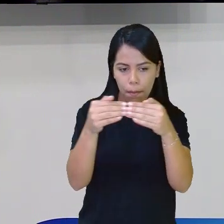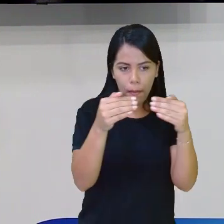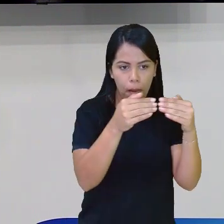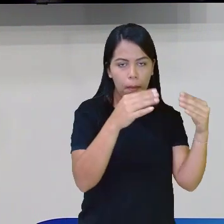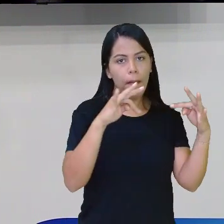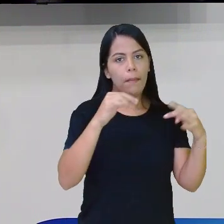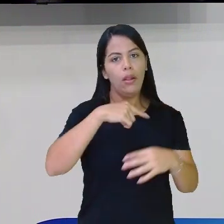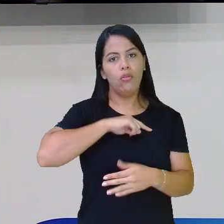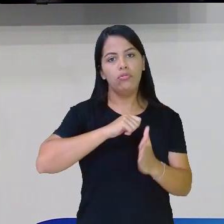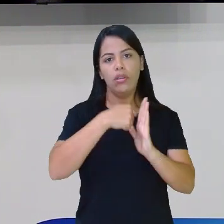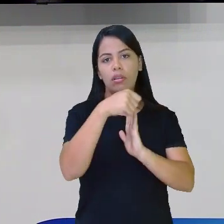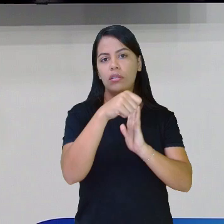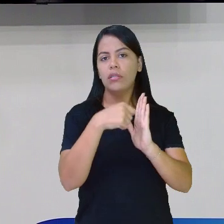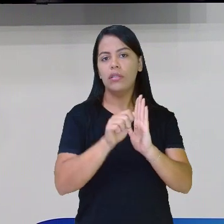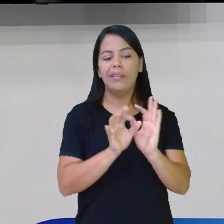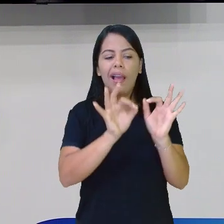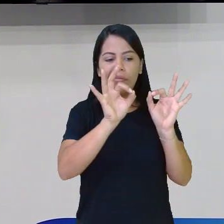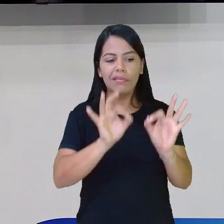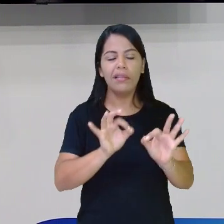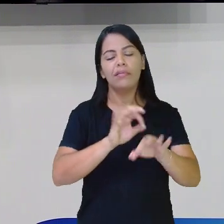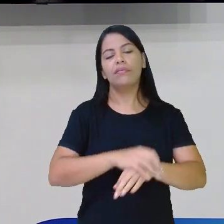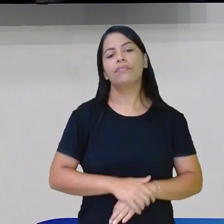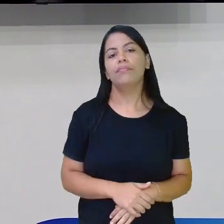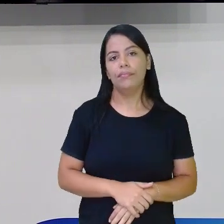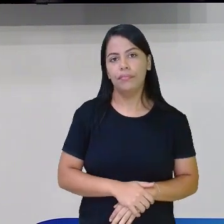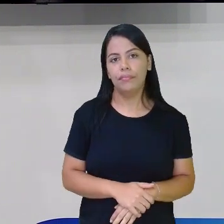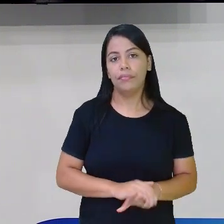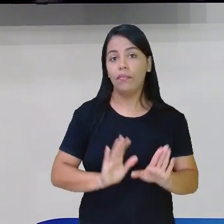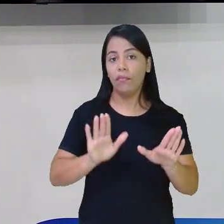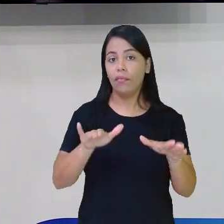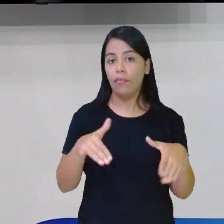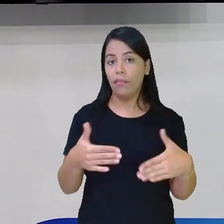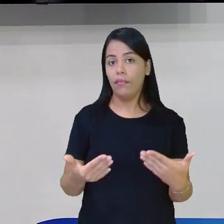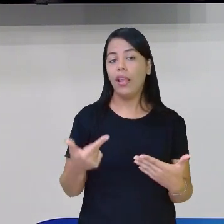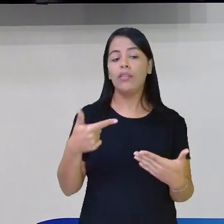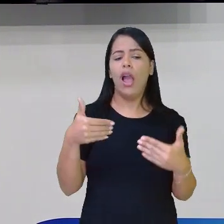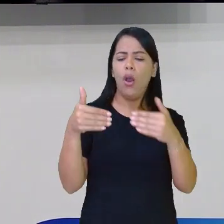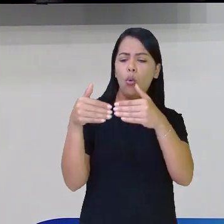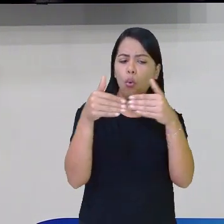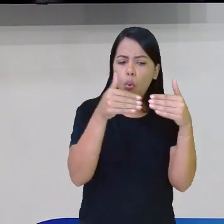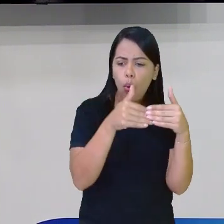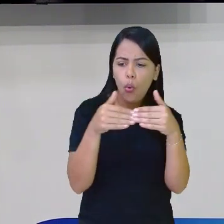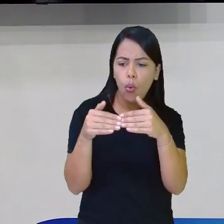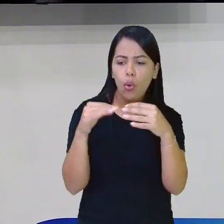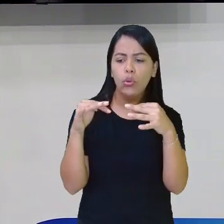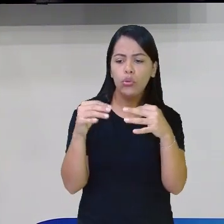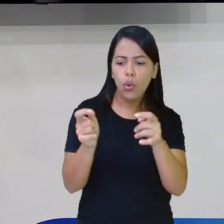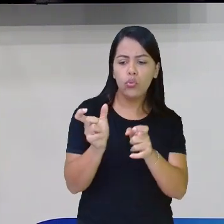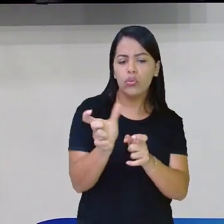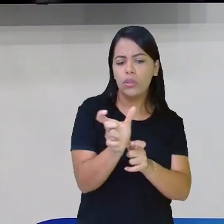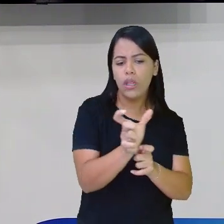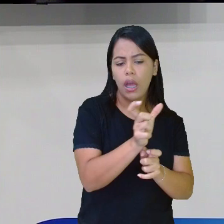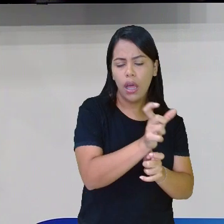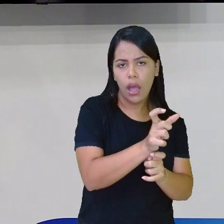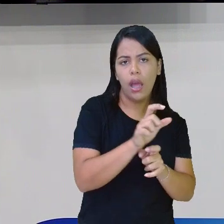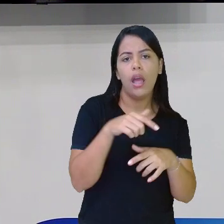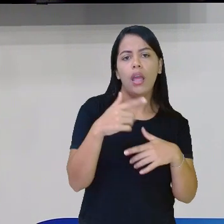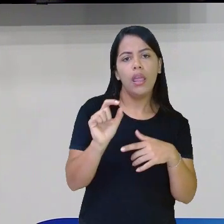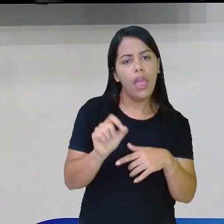escrita ficar correta, tá? Então, está concordando com o substantivo borboletas, que é